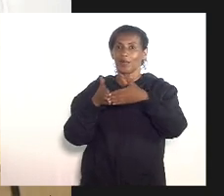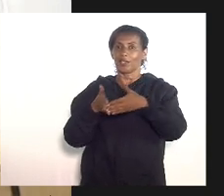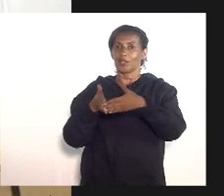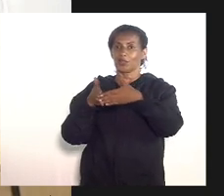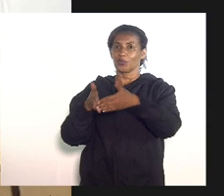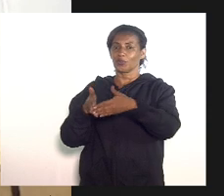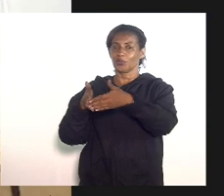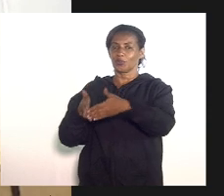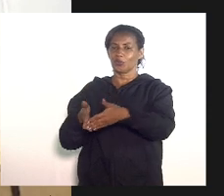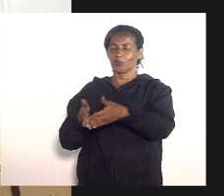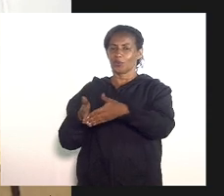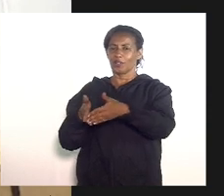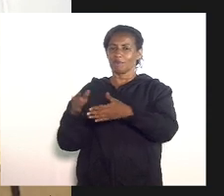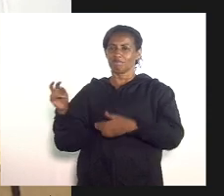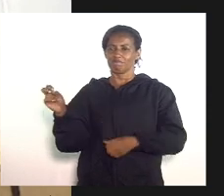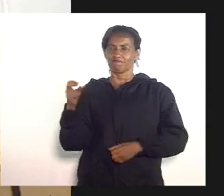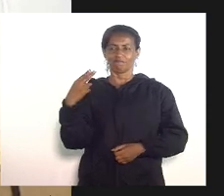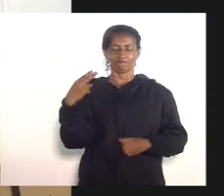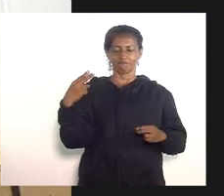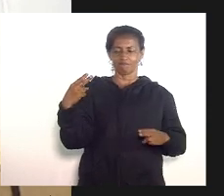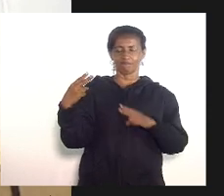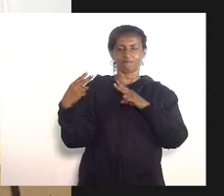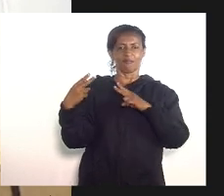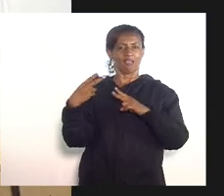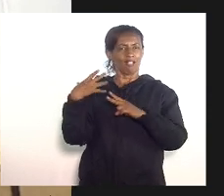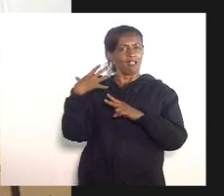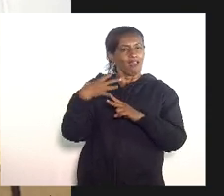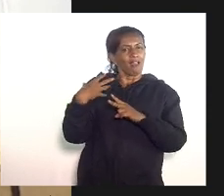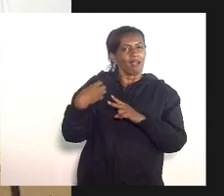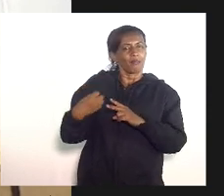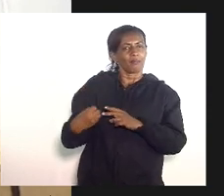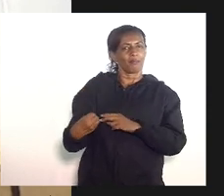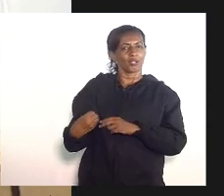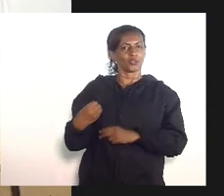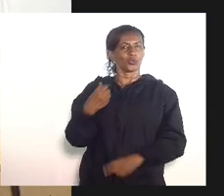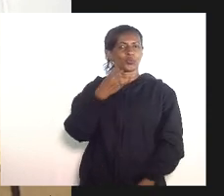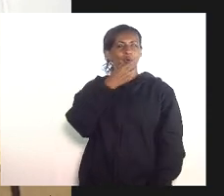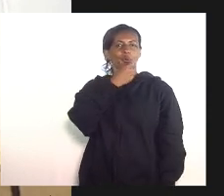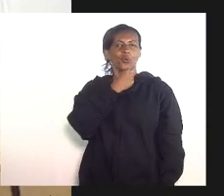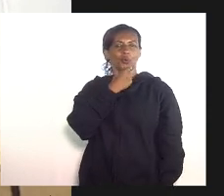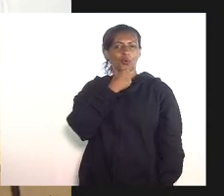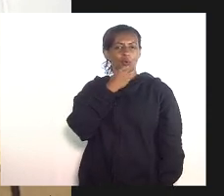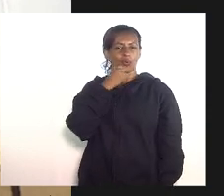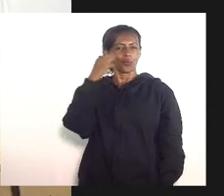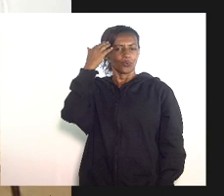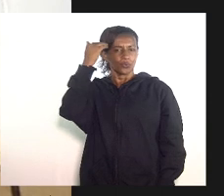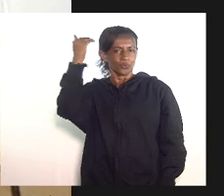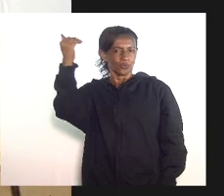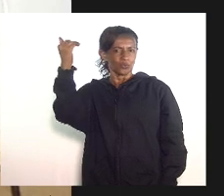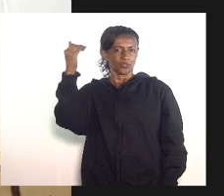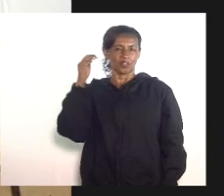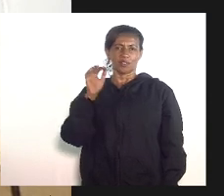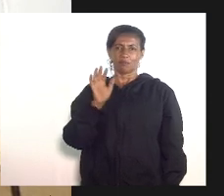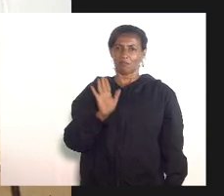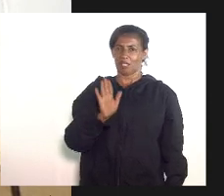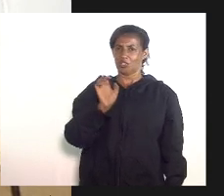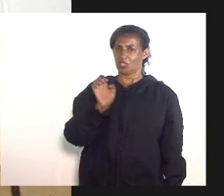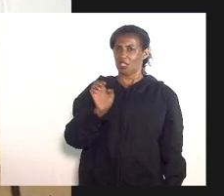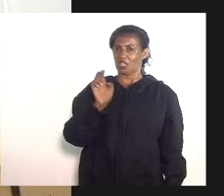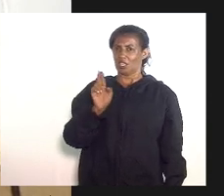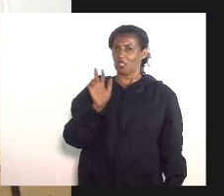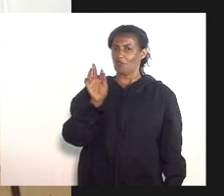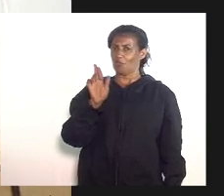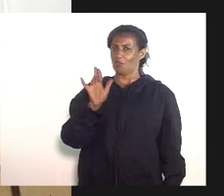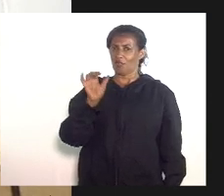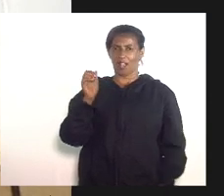o romance entre idas e vindas durou anos mas Eufrásia não aceitou os pedidos de